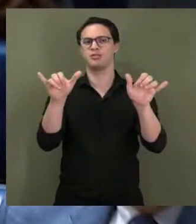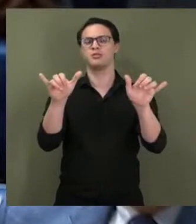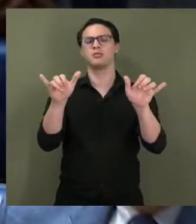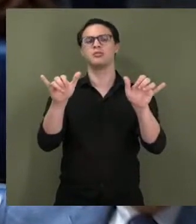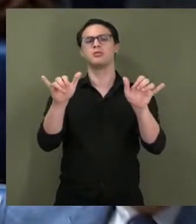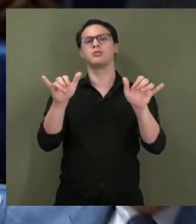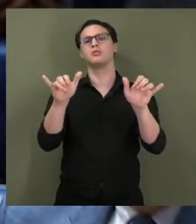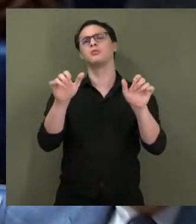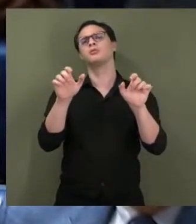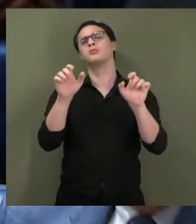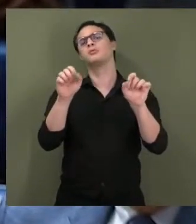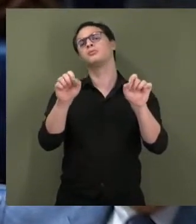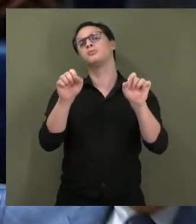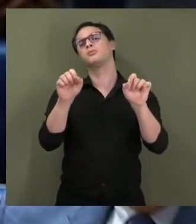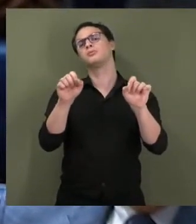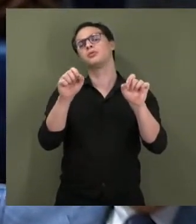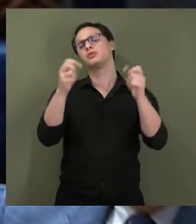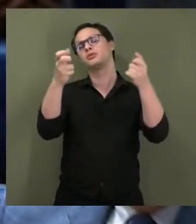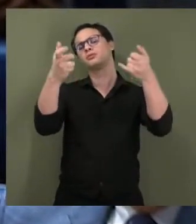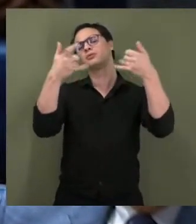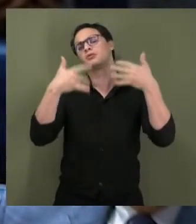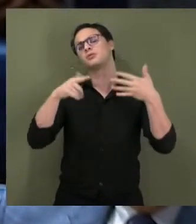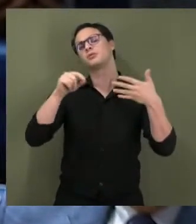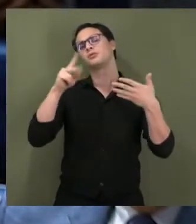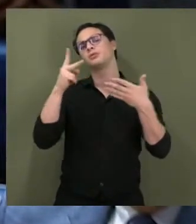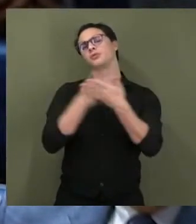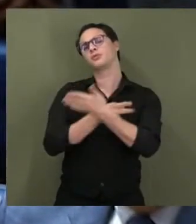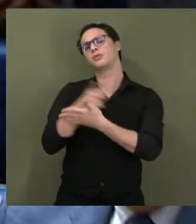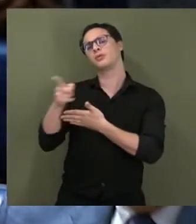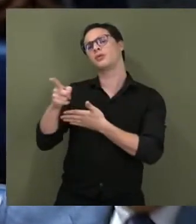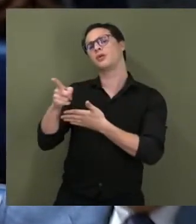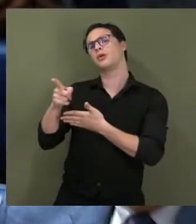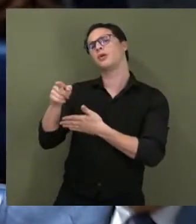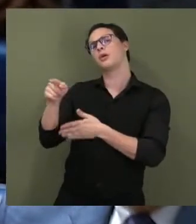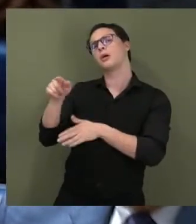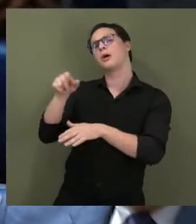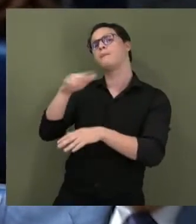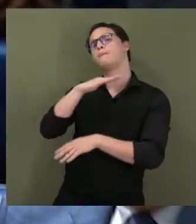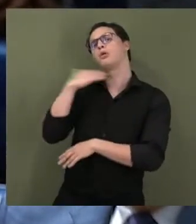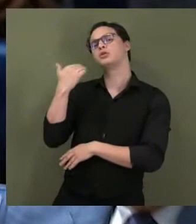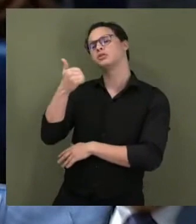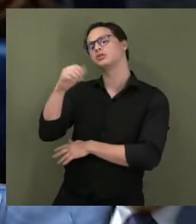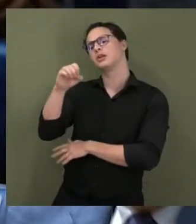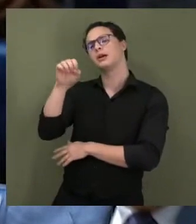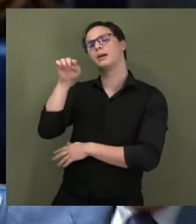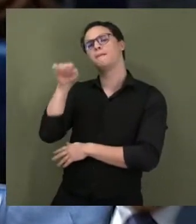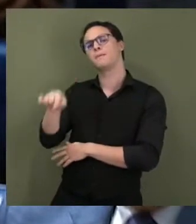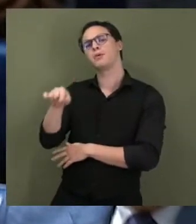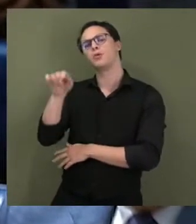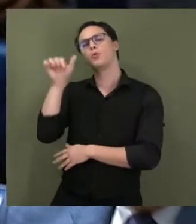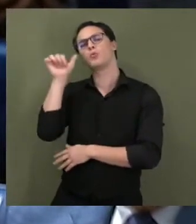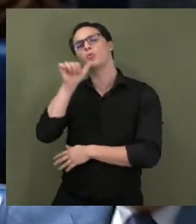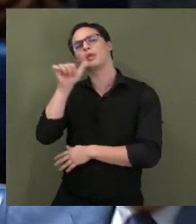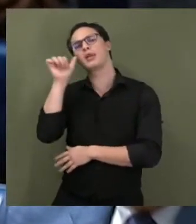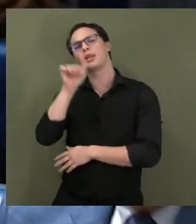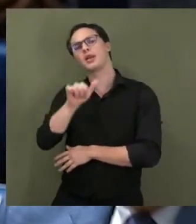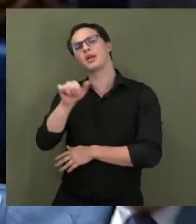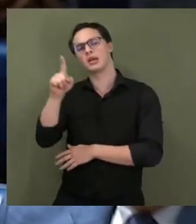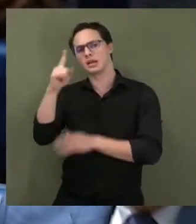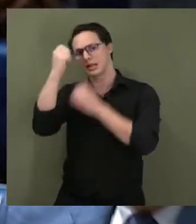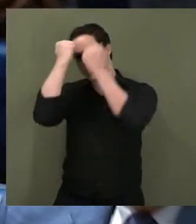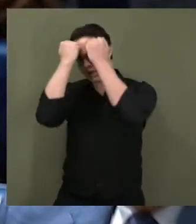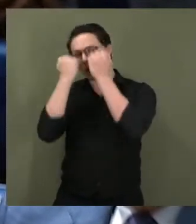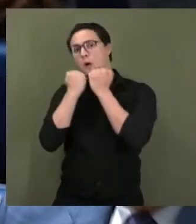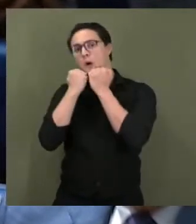tipifica o que está acontecendo lá com a morte de 10 mil crianças e mulheres e até agora quantos terroristas, que são terroristas,